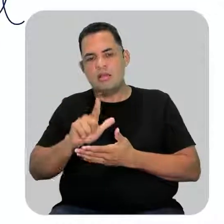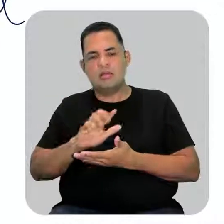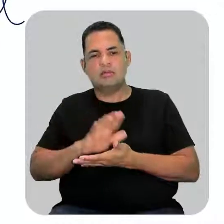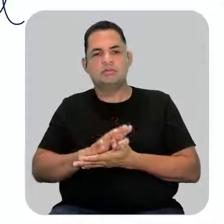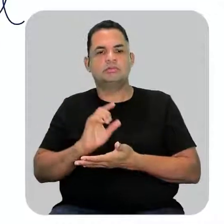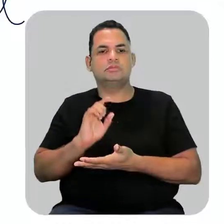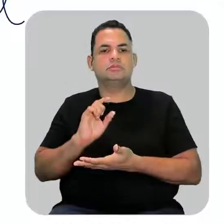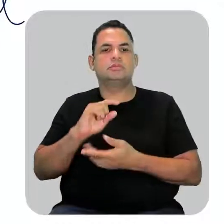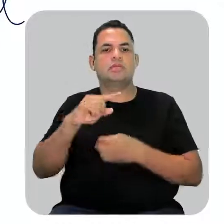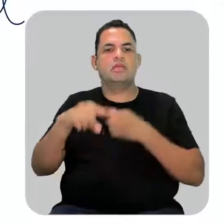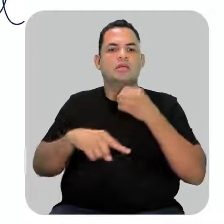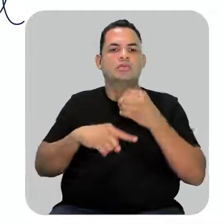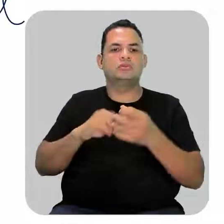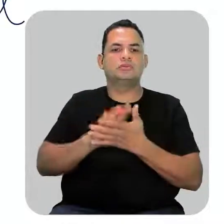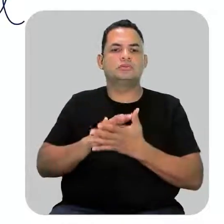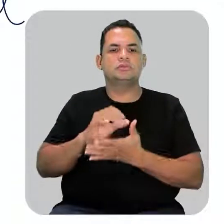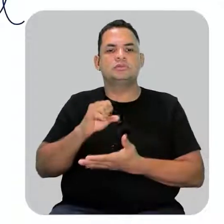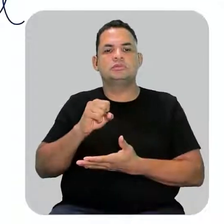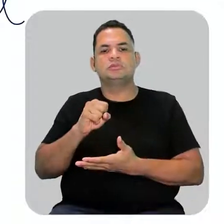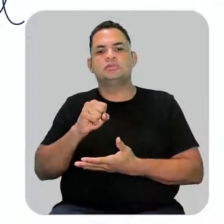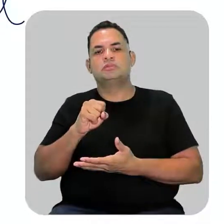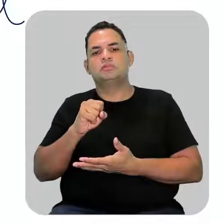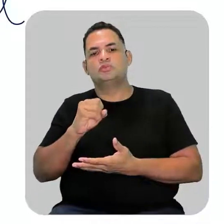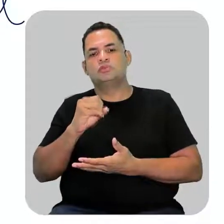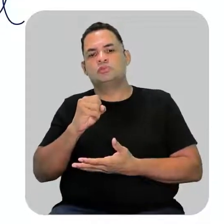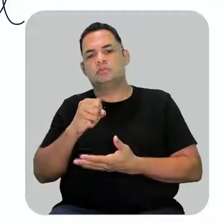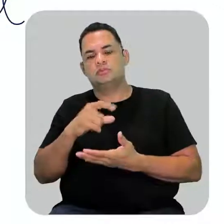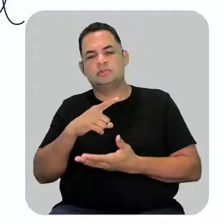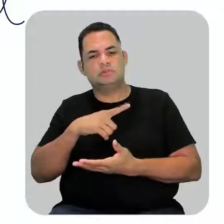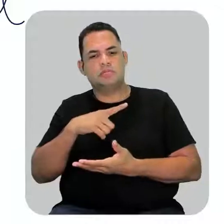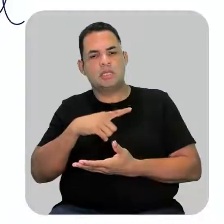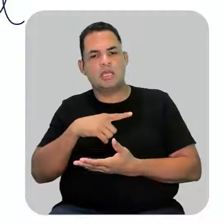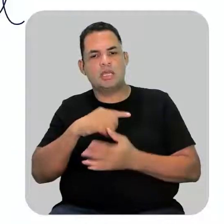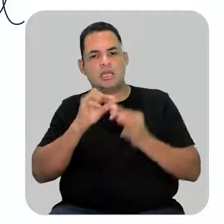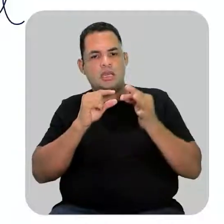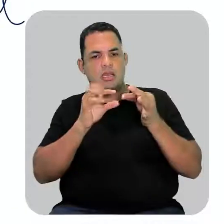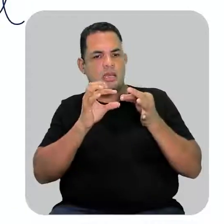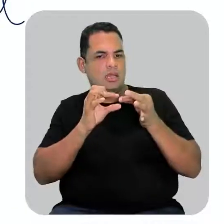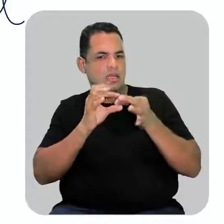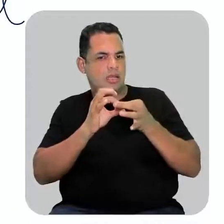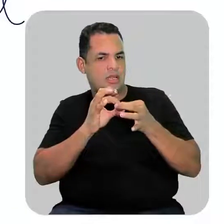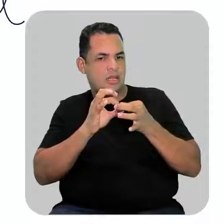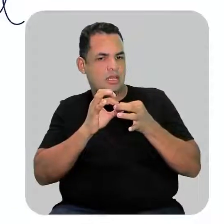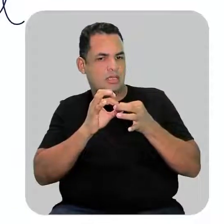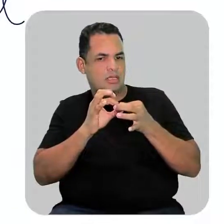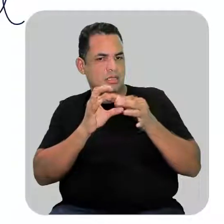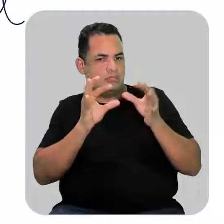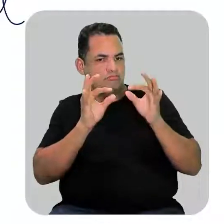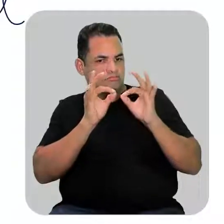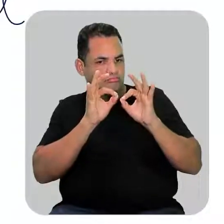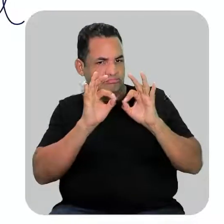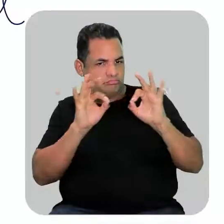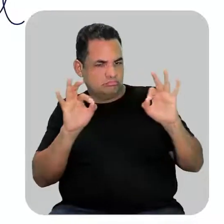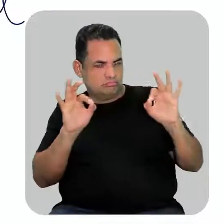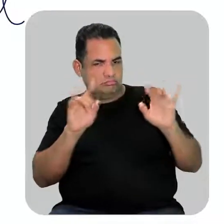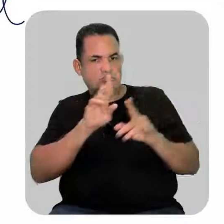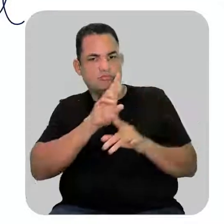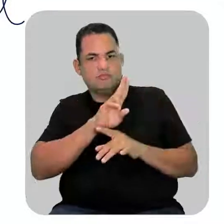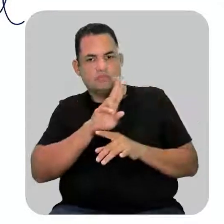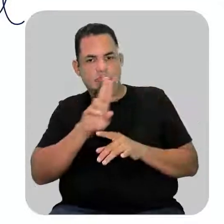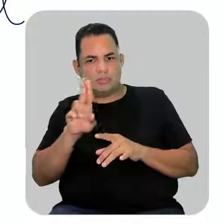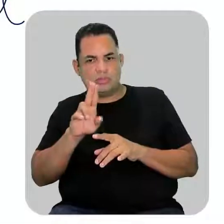só tem ligação simples, eu vou seguir a regra dos alcanos normalmente. Vou colocar então o nome